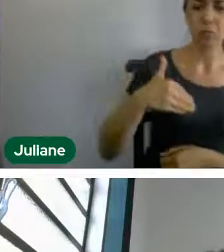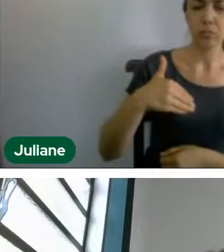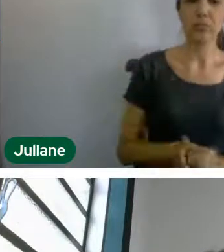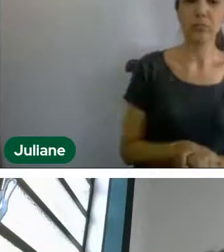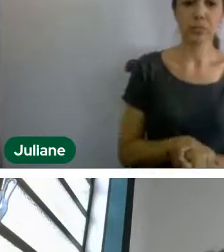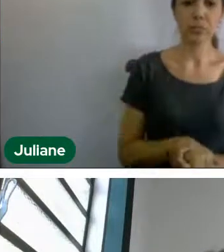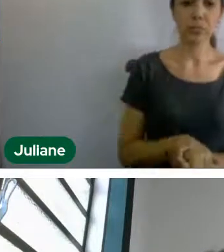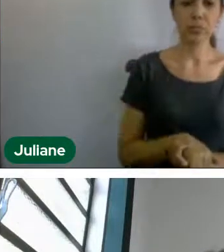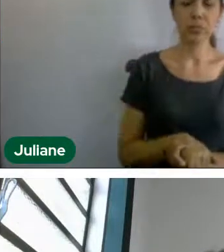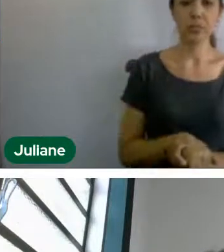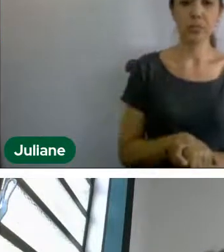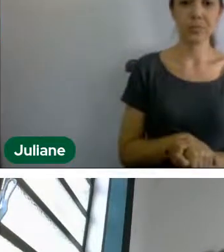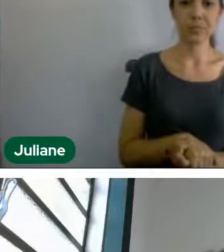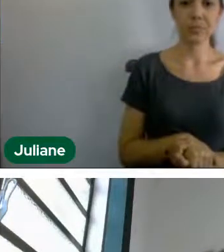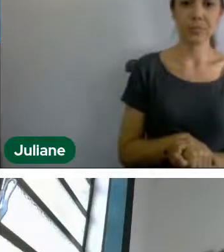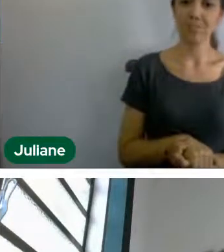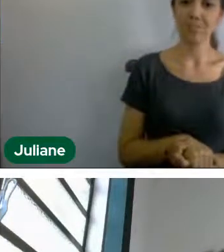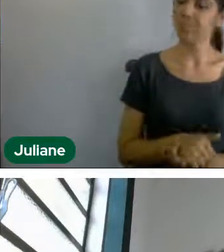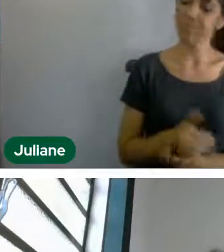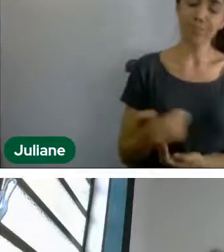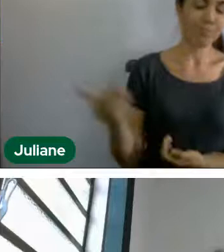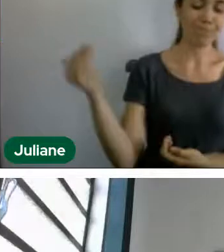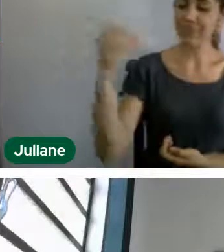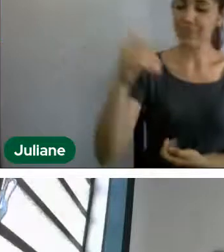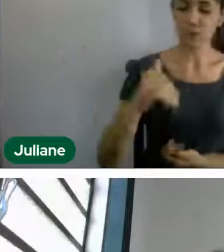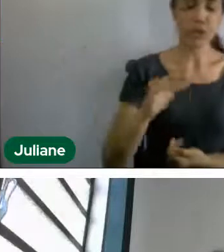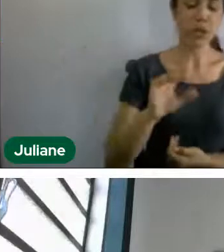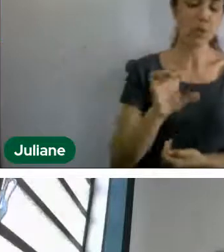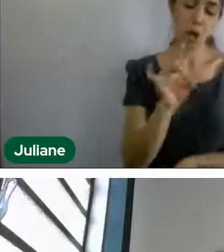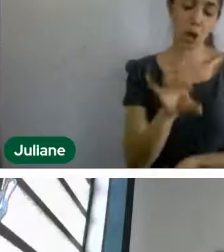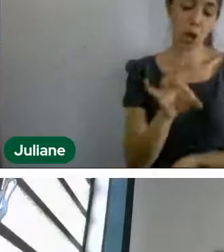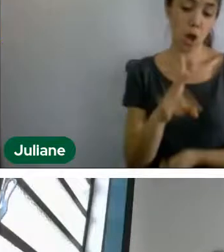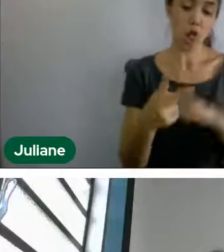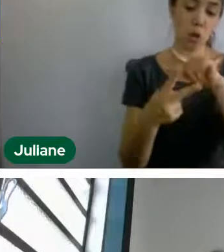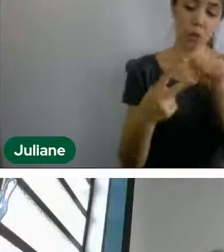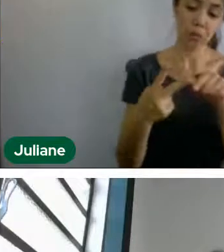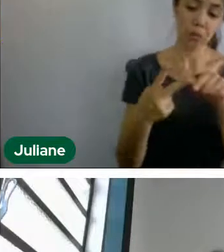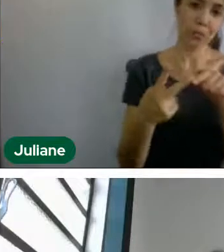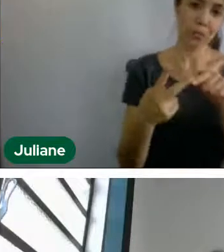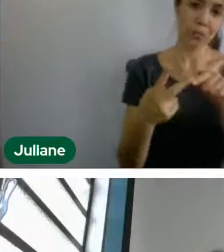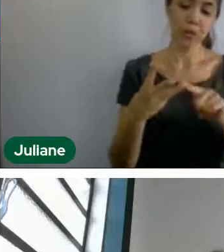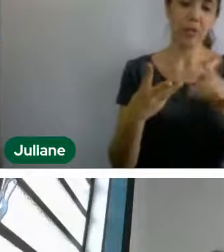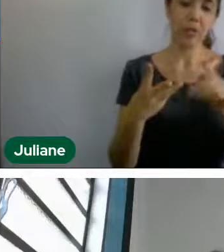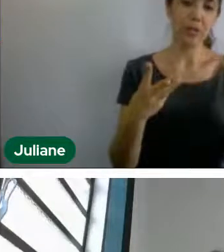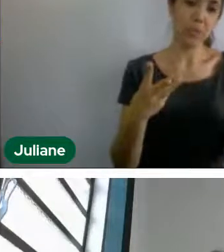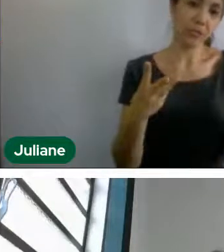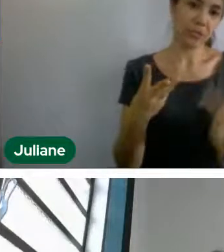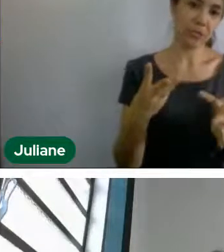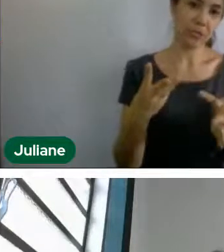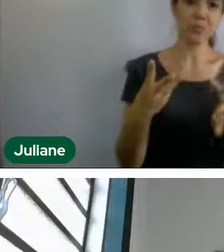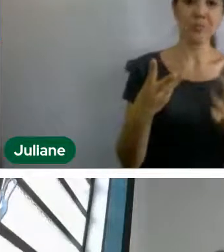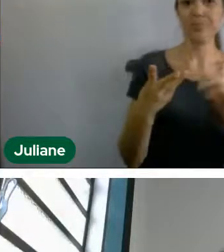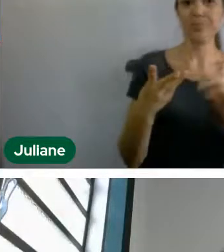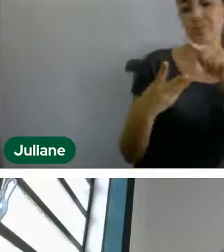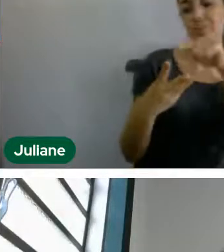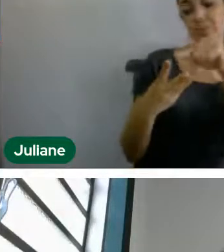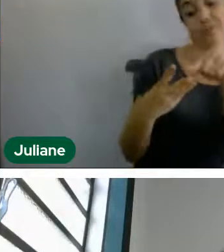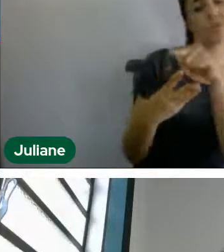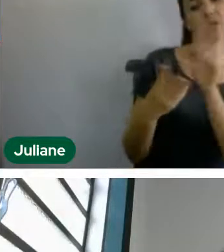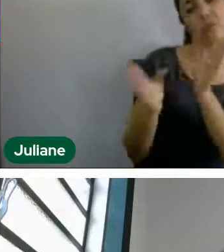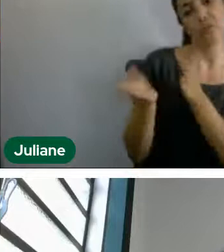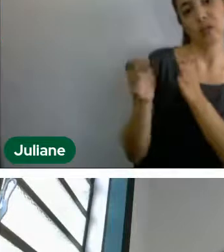Veio o Tiago, então, são essas duas aí as atividades que a gente tinha, Rodrigo e Daiana, essa, essa,